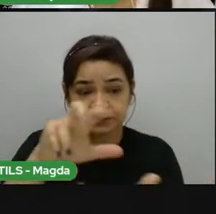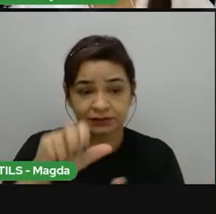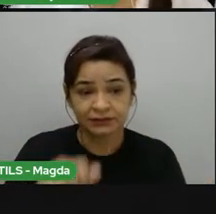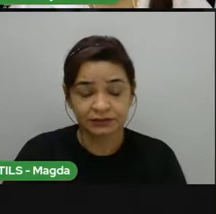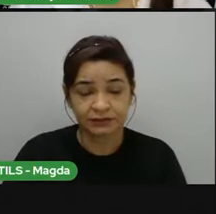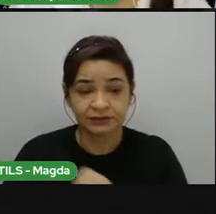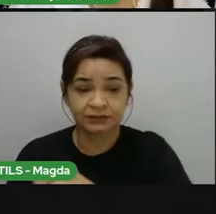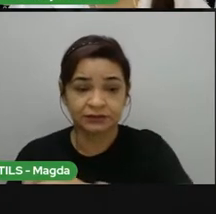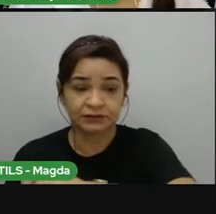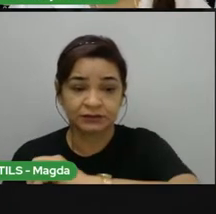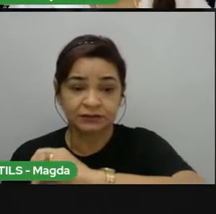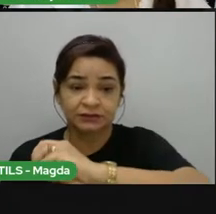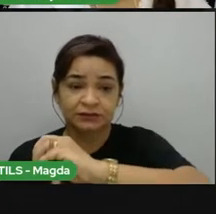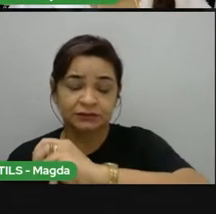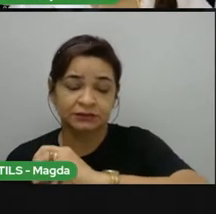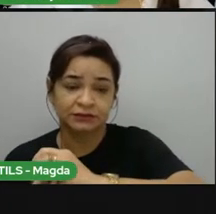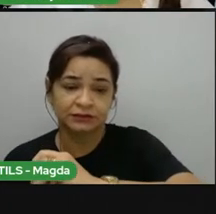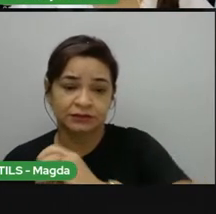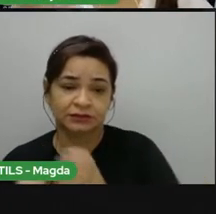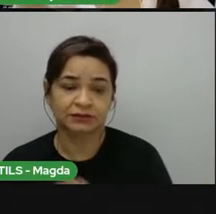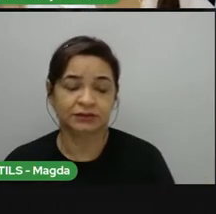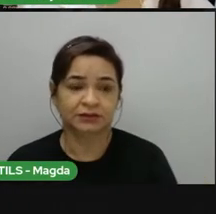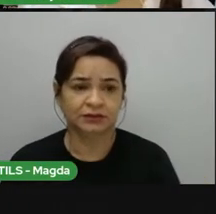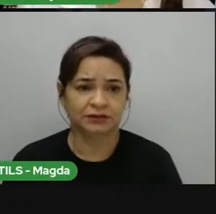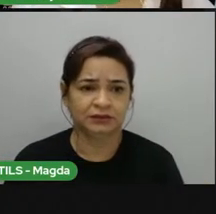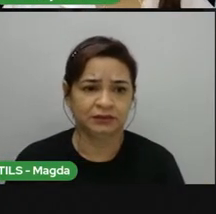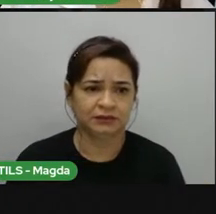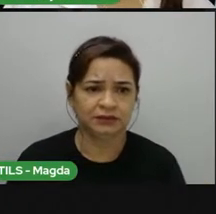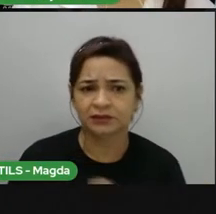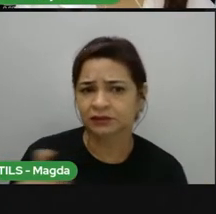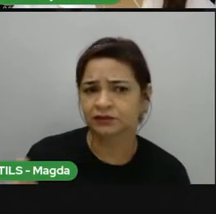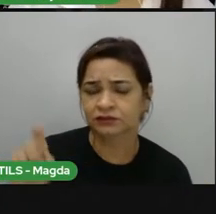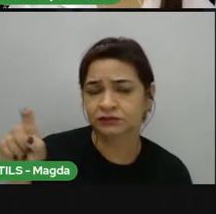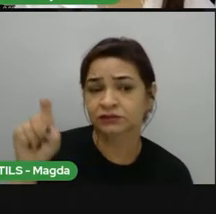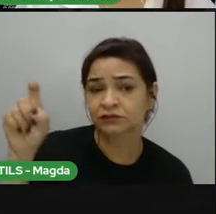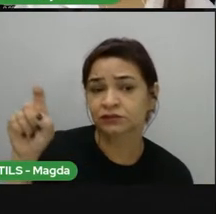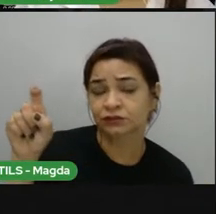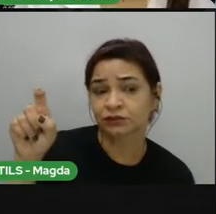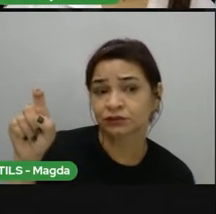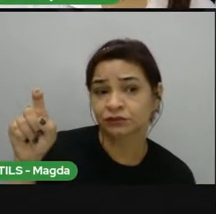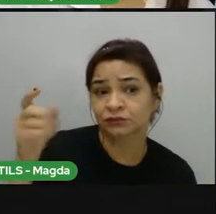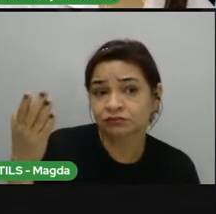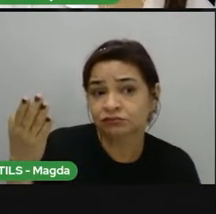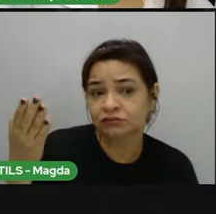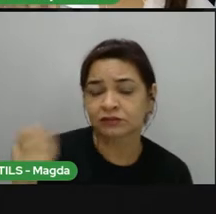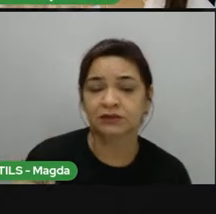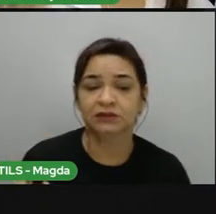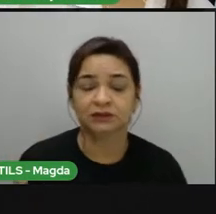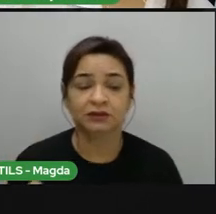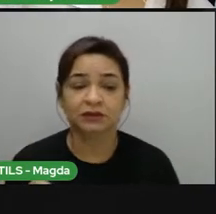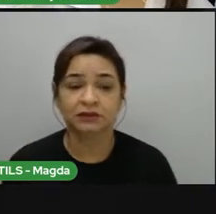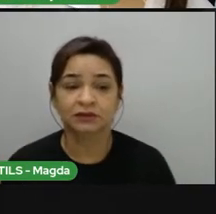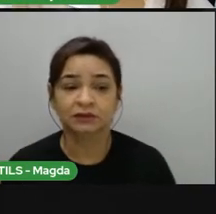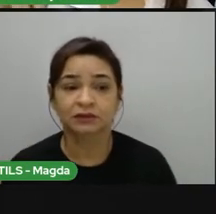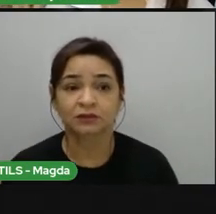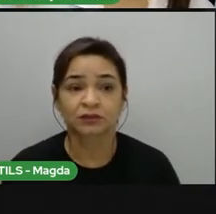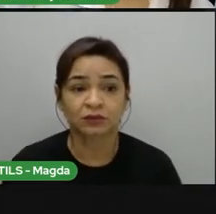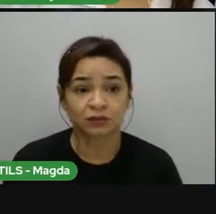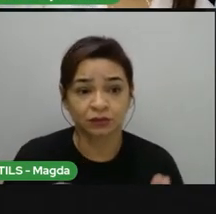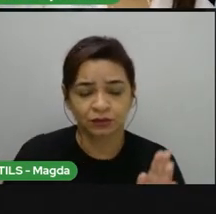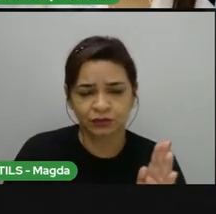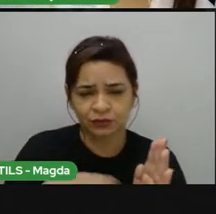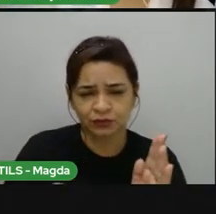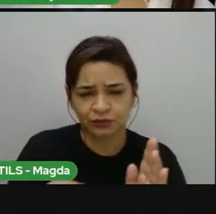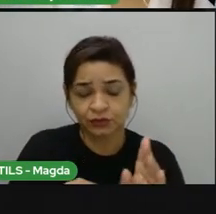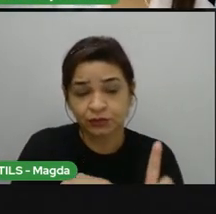do Equador. A altitude, olha essa palavra, altitude, tem a ver com o nível do mar, né?